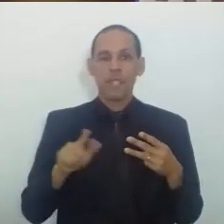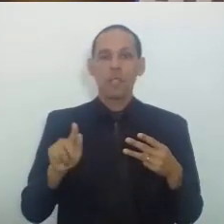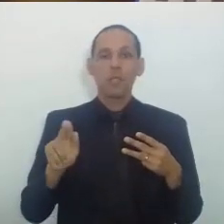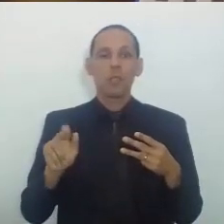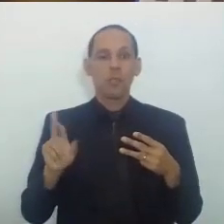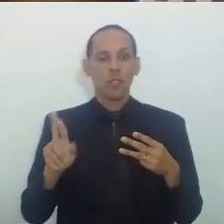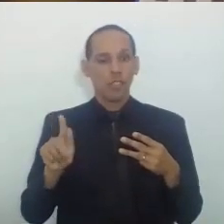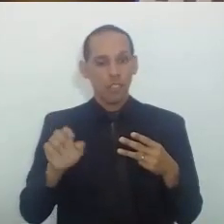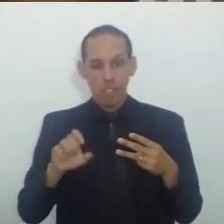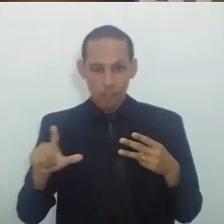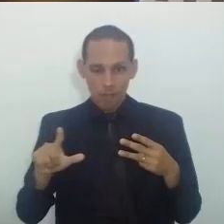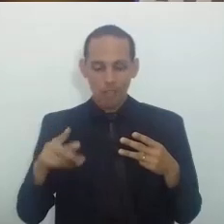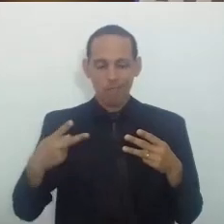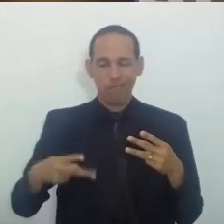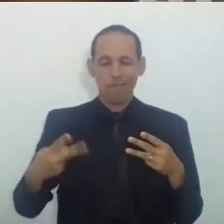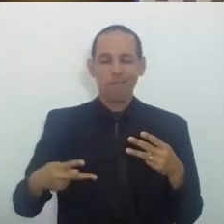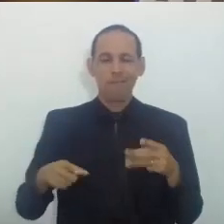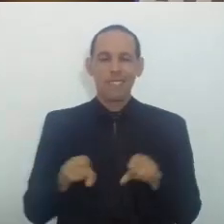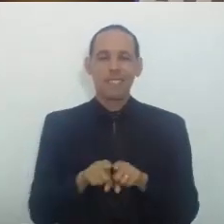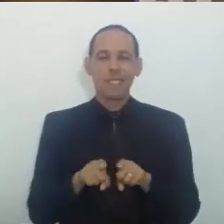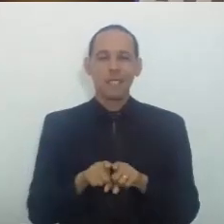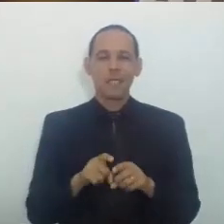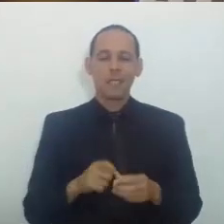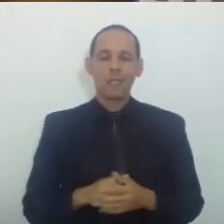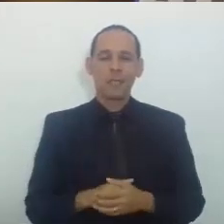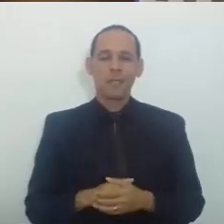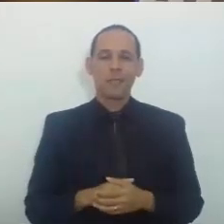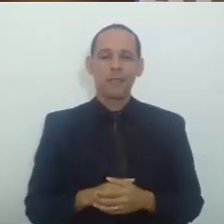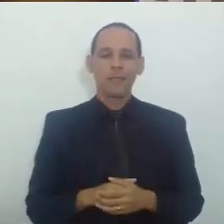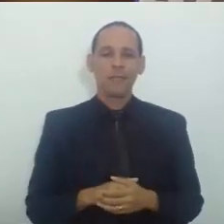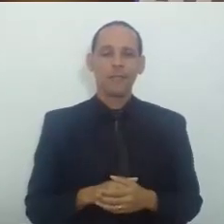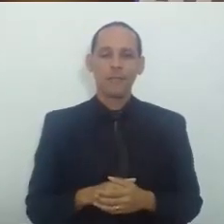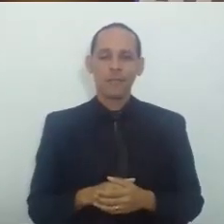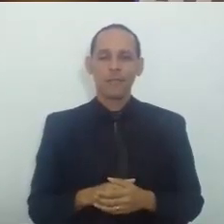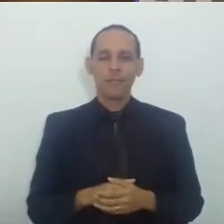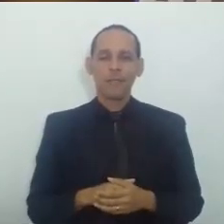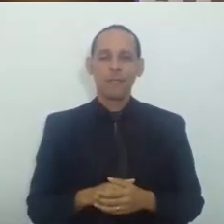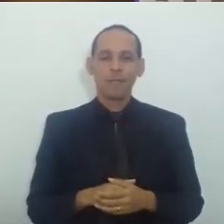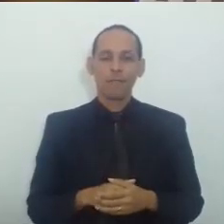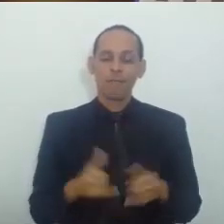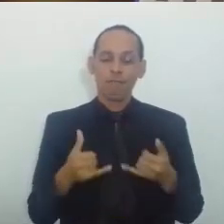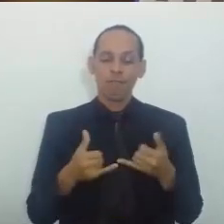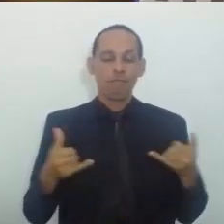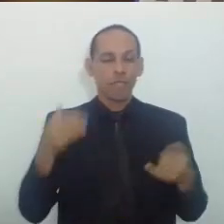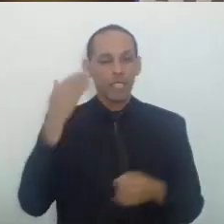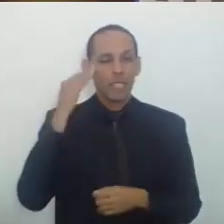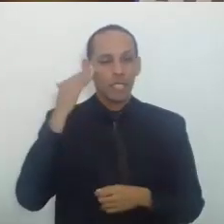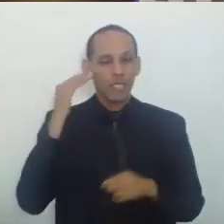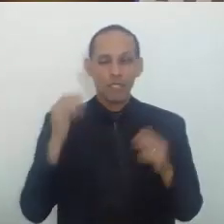Faria Nosso conterrâneo Com essa mesma Linha de entendimento Da